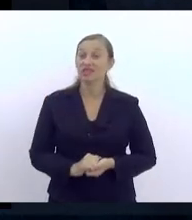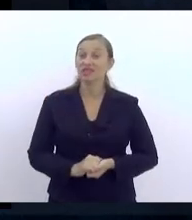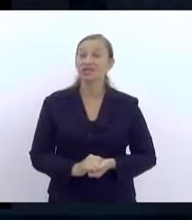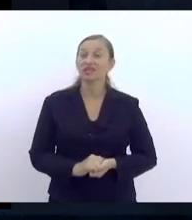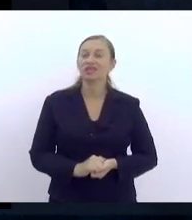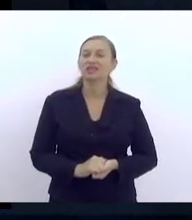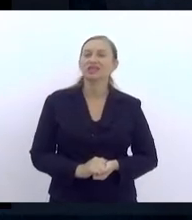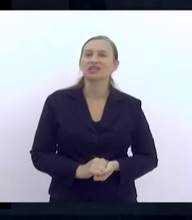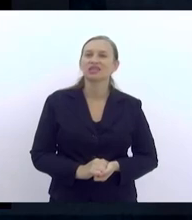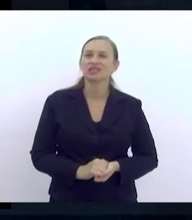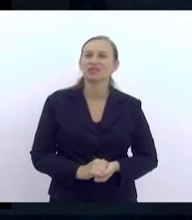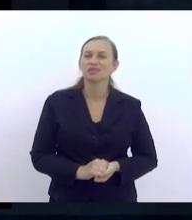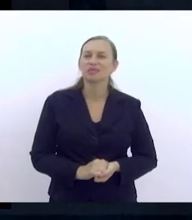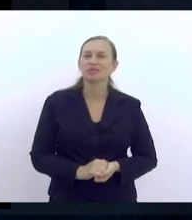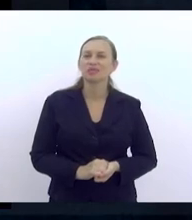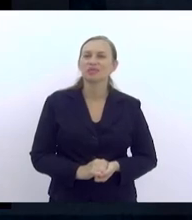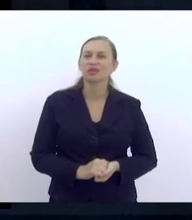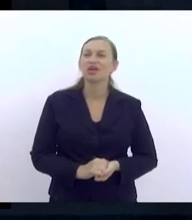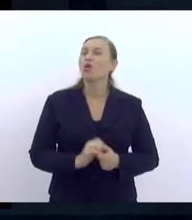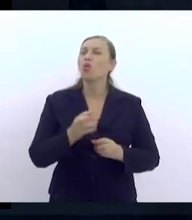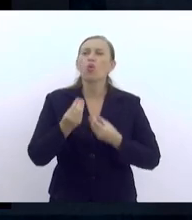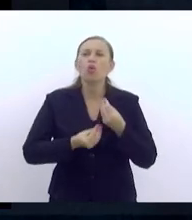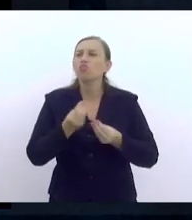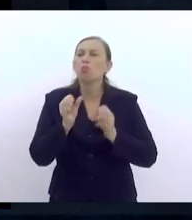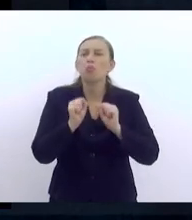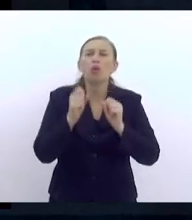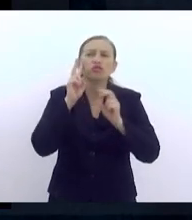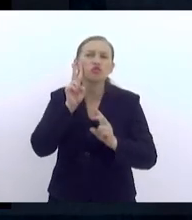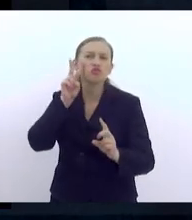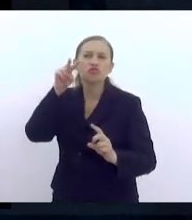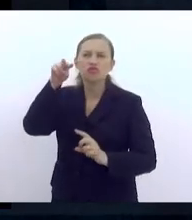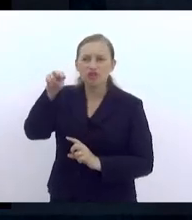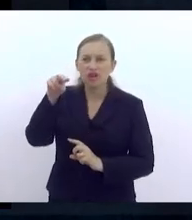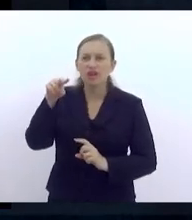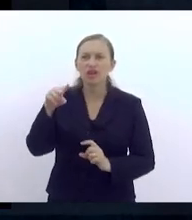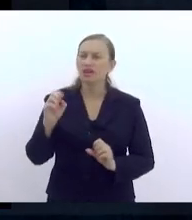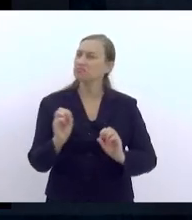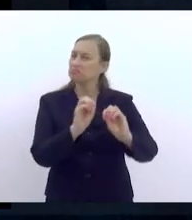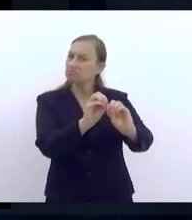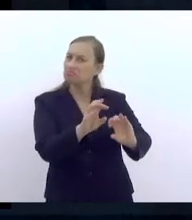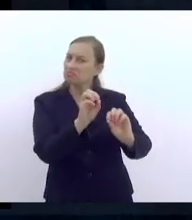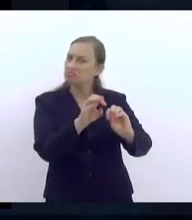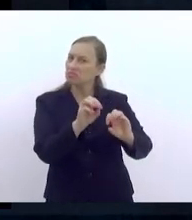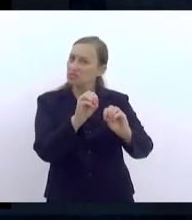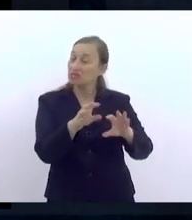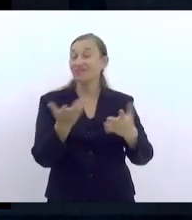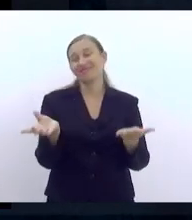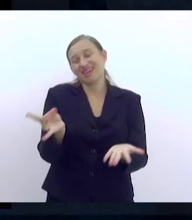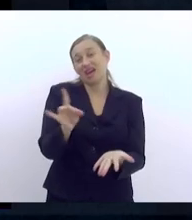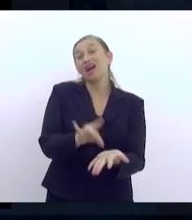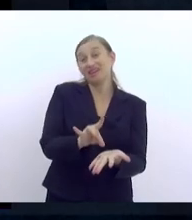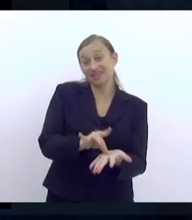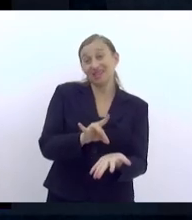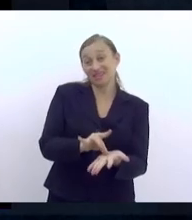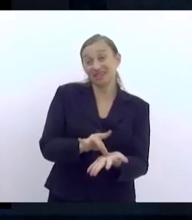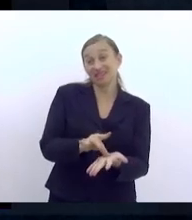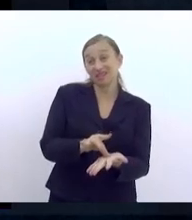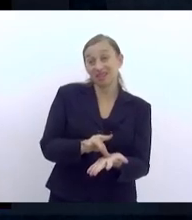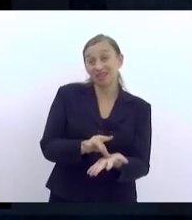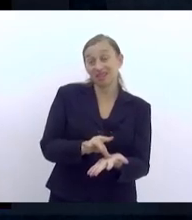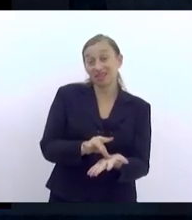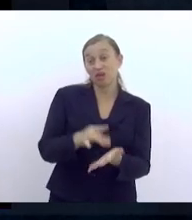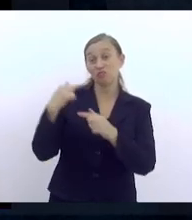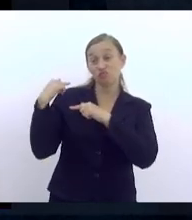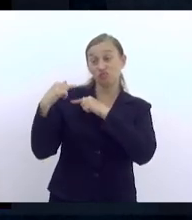aqui um pouco como é que, hoje, a gente pode olhar para essa educação, quer dizer, na realidade, na sua origem,